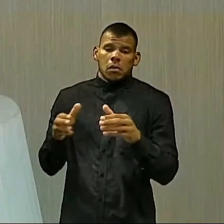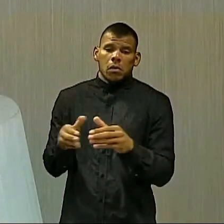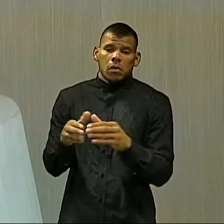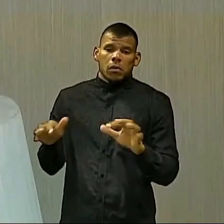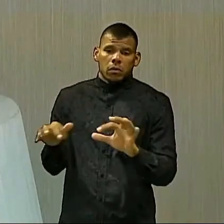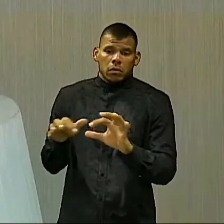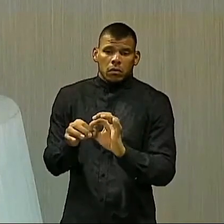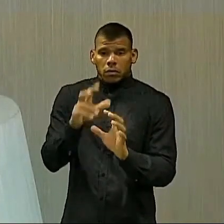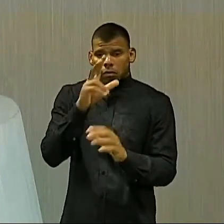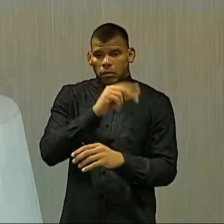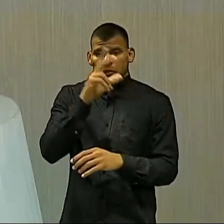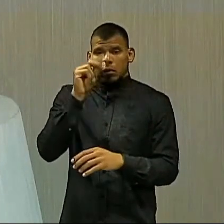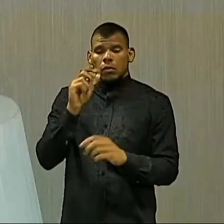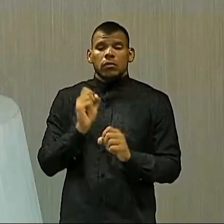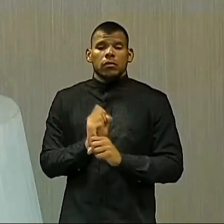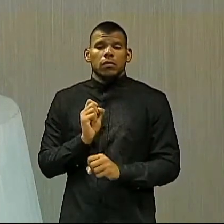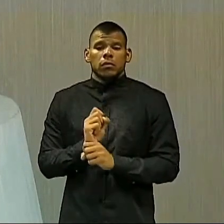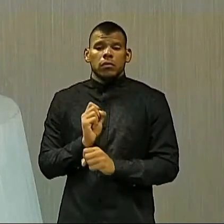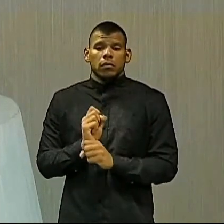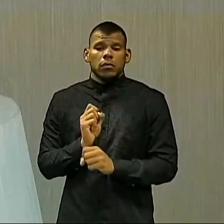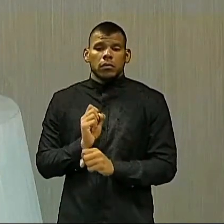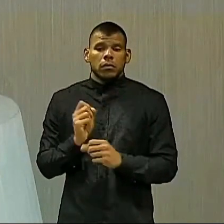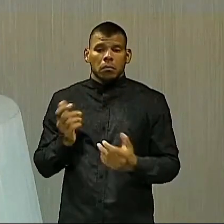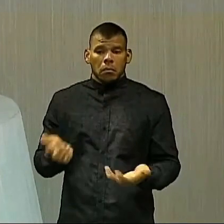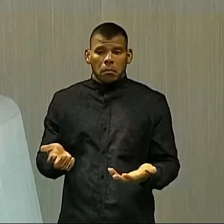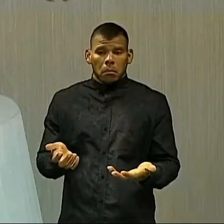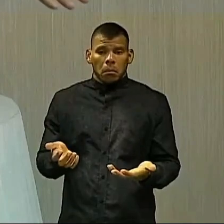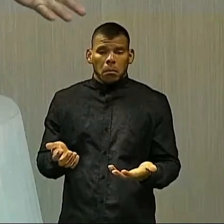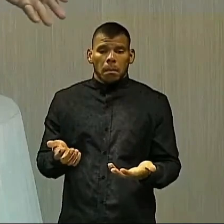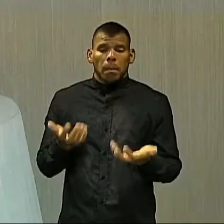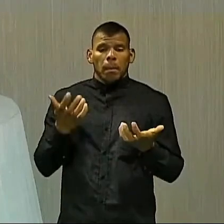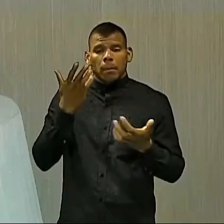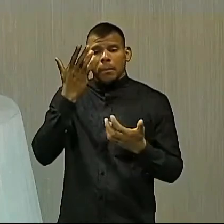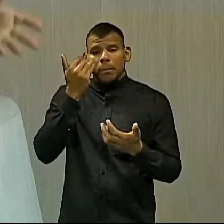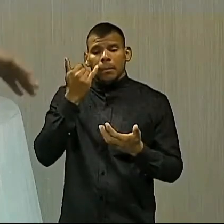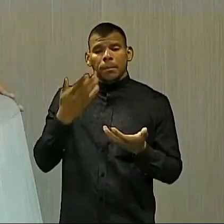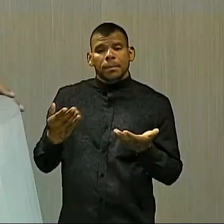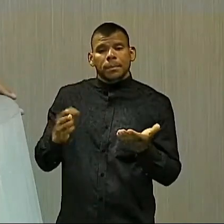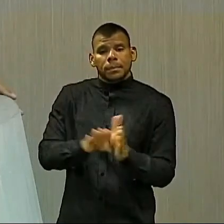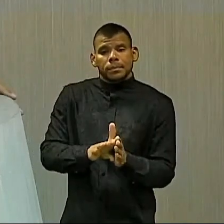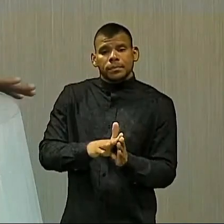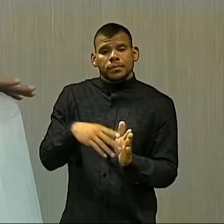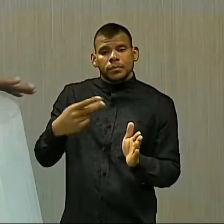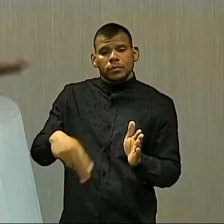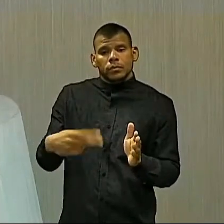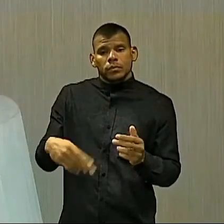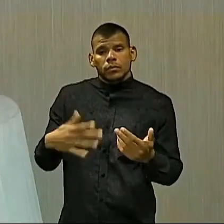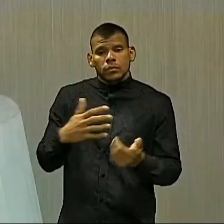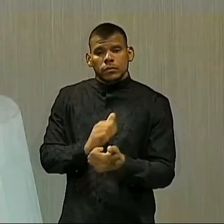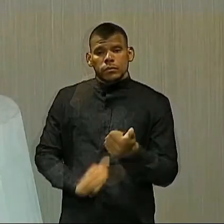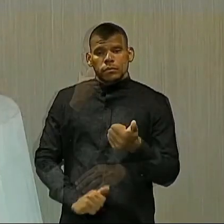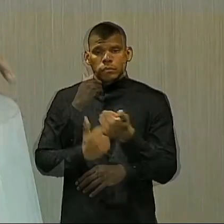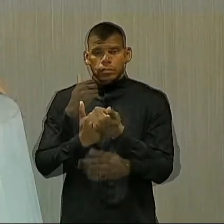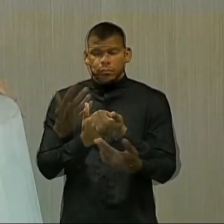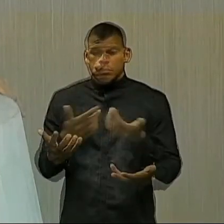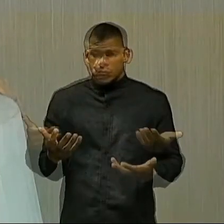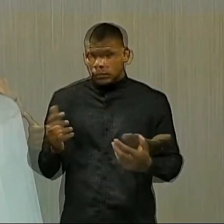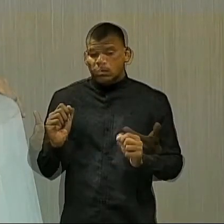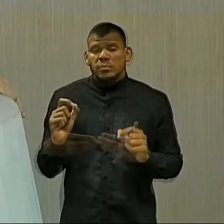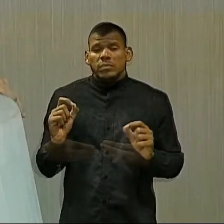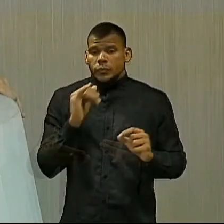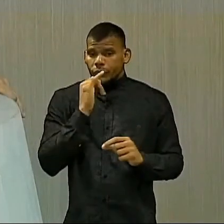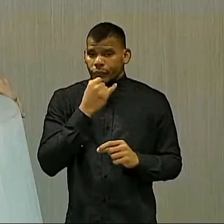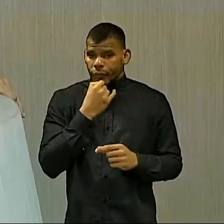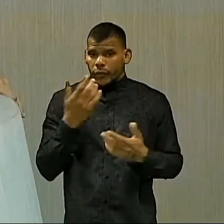porque os prefeitos estão tudo esperando. Quando é que vai chegar o retorno do apoio? E até agora nada. É